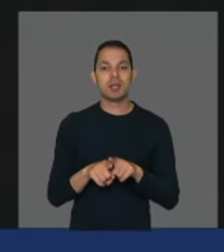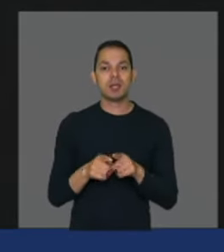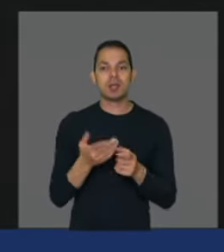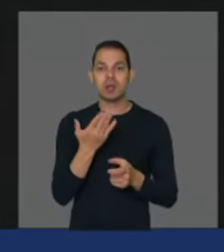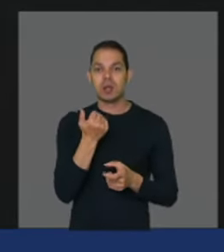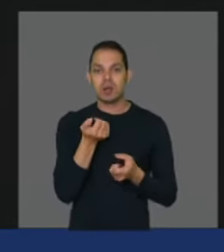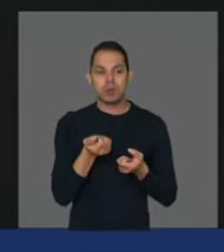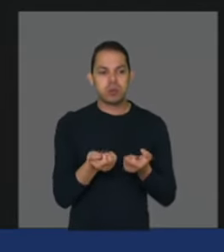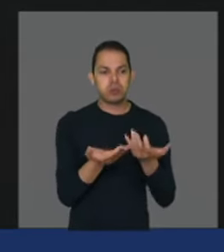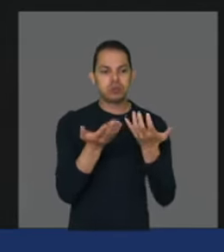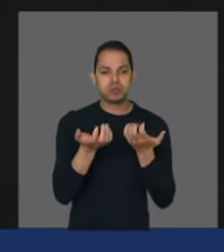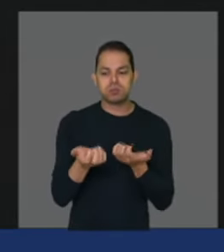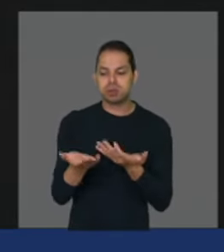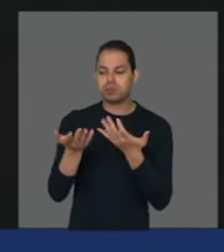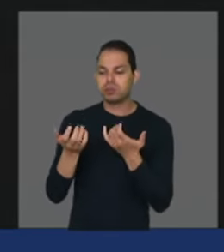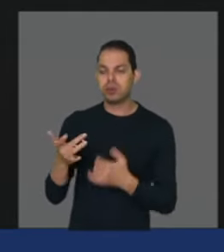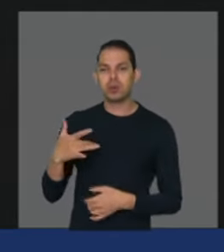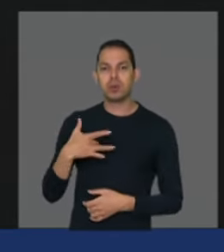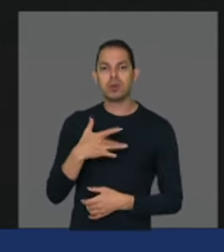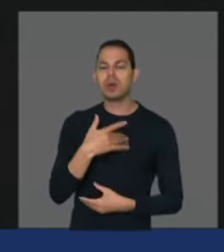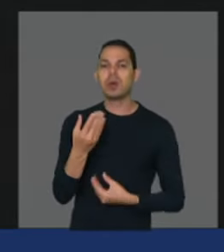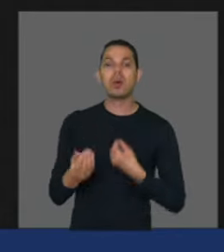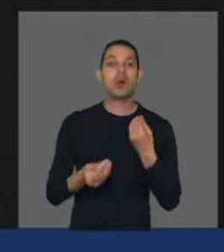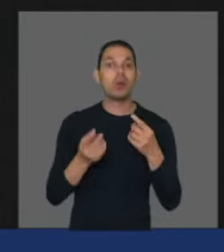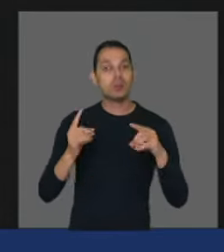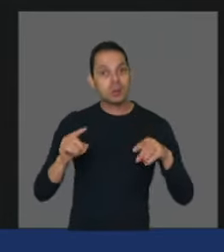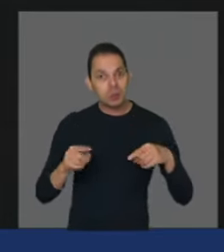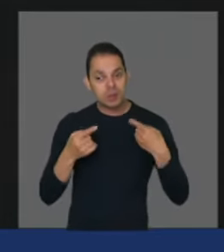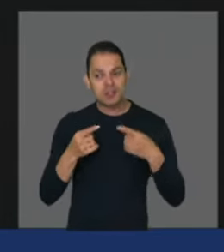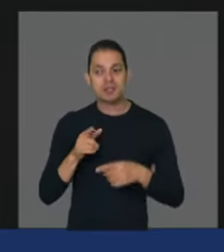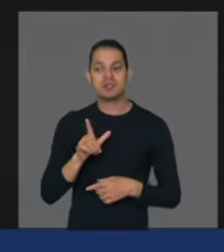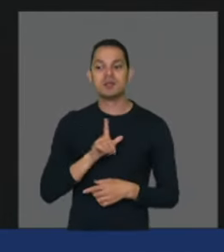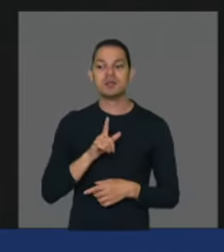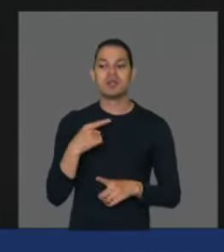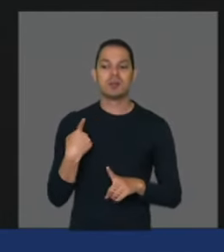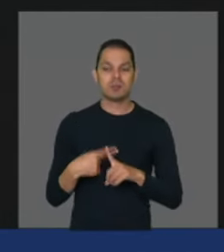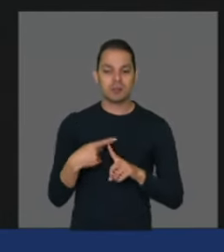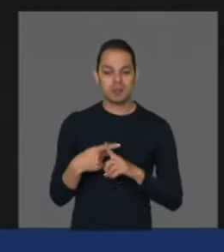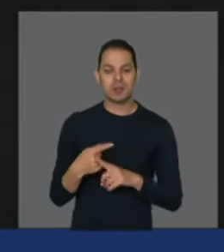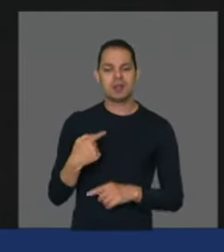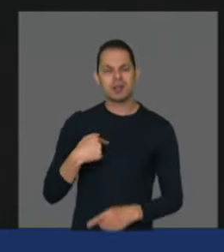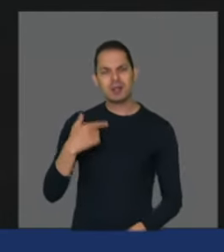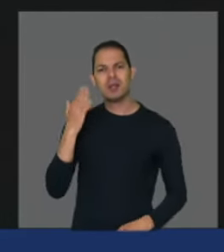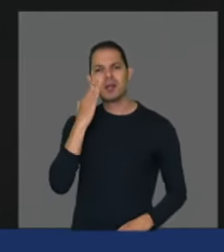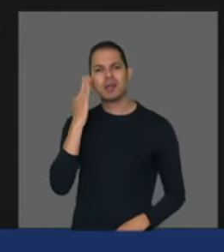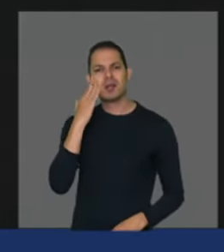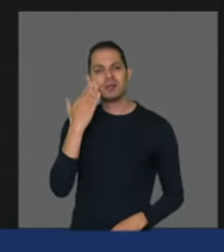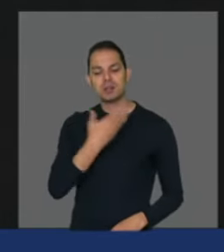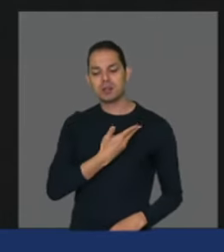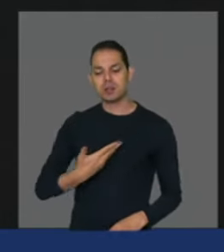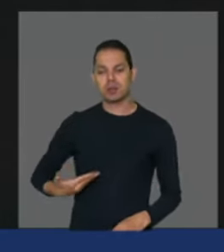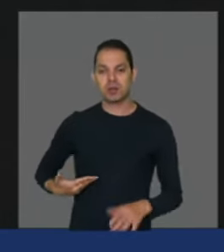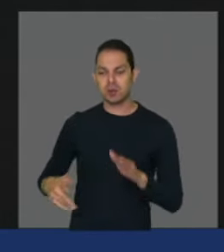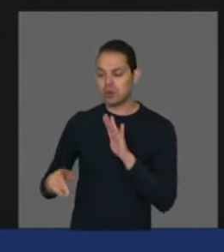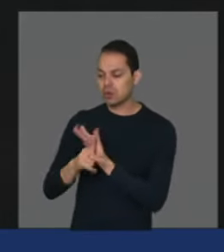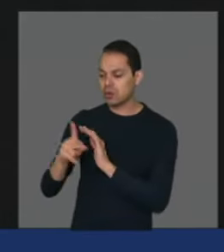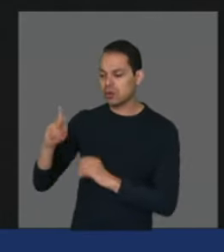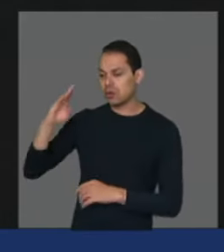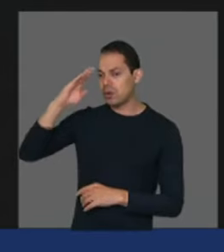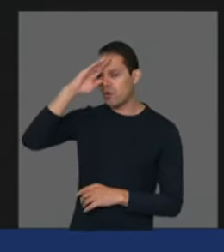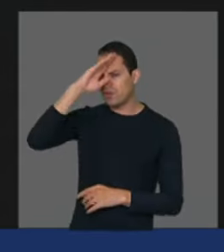pessoas um alimento saudável porque eu sei que o governo Bolsonaro que é o governo